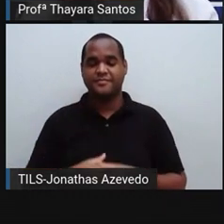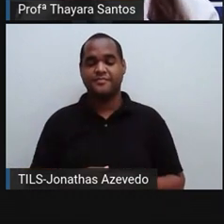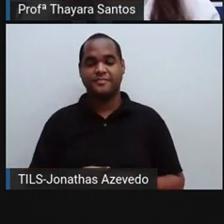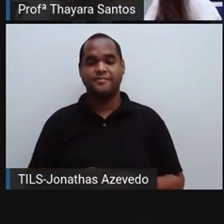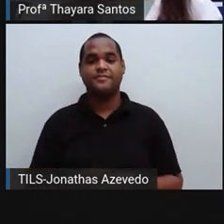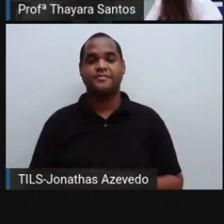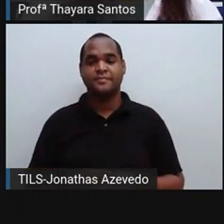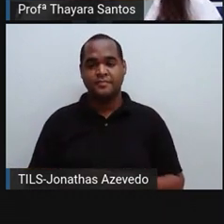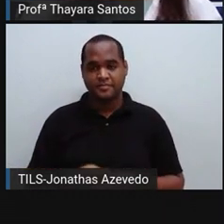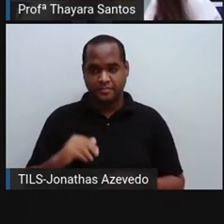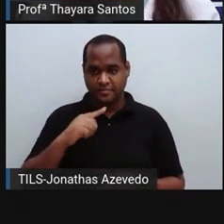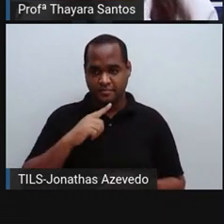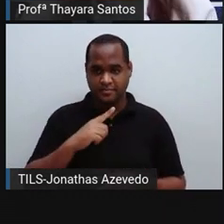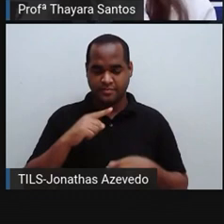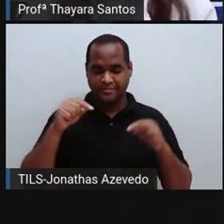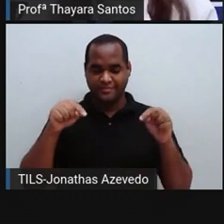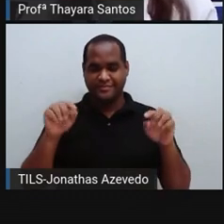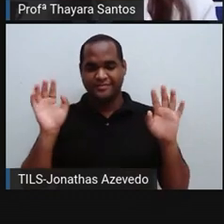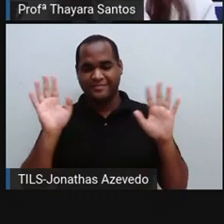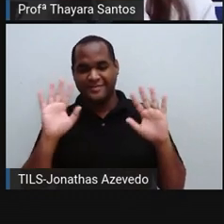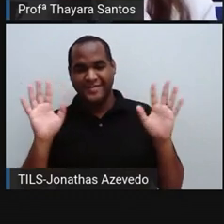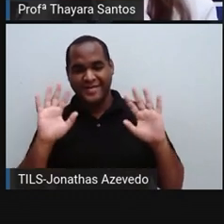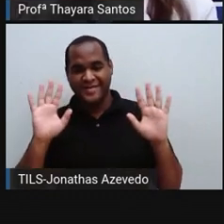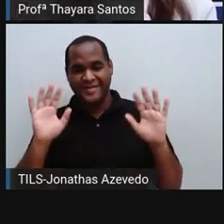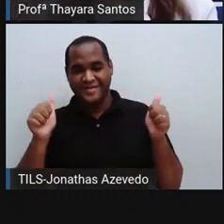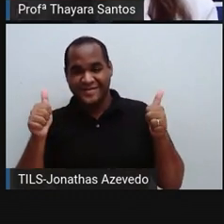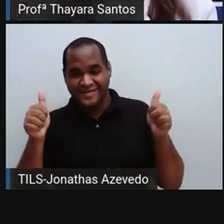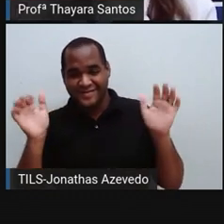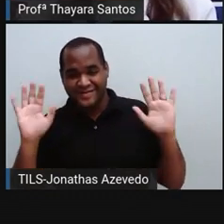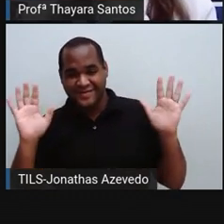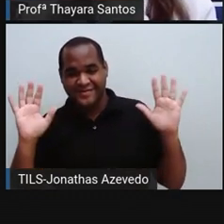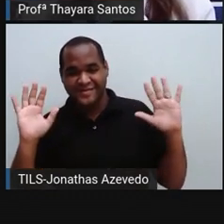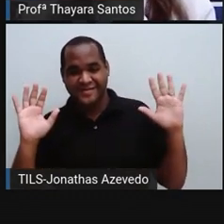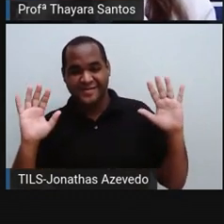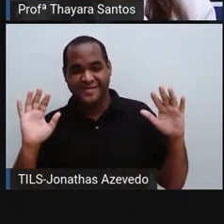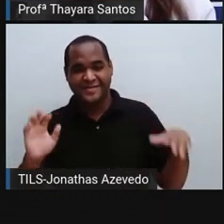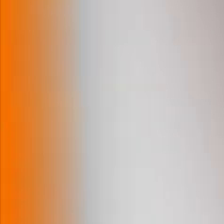Então, a gente fica por aqui, e até a próxima aula, gente. Tchau, tchau!